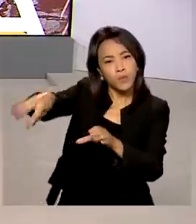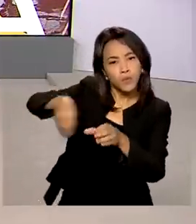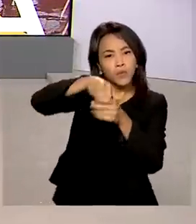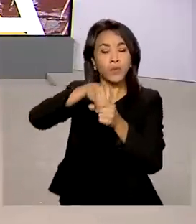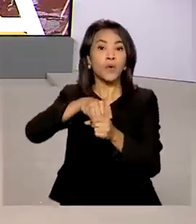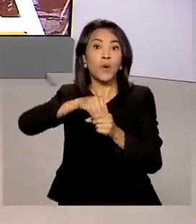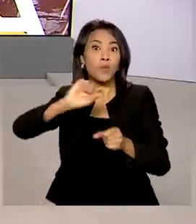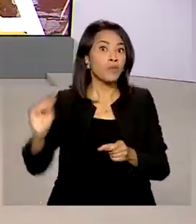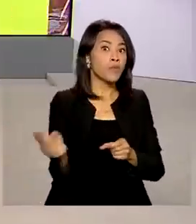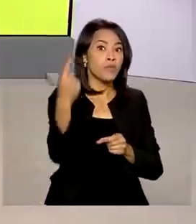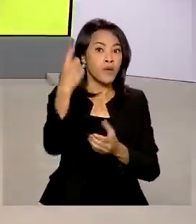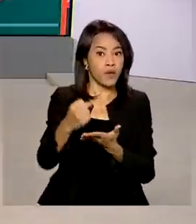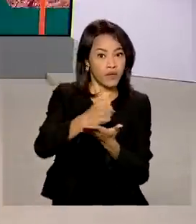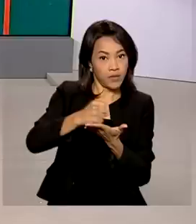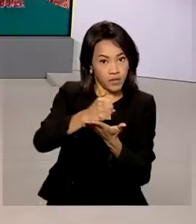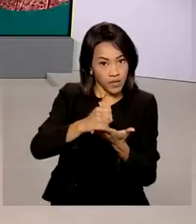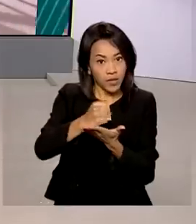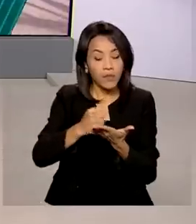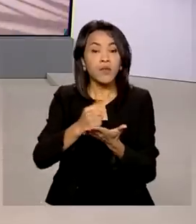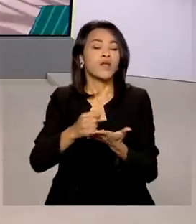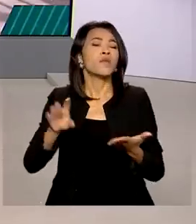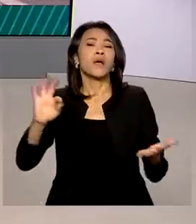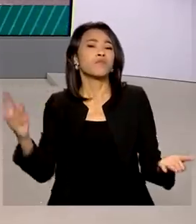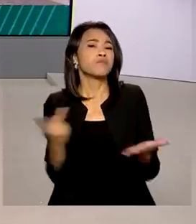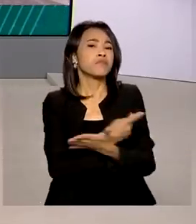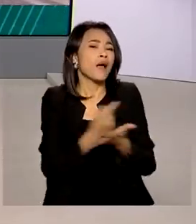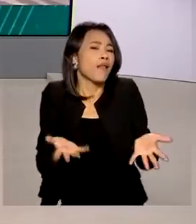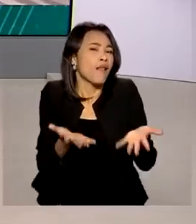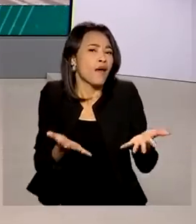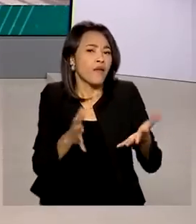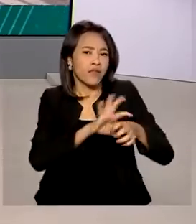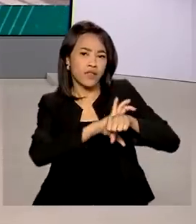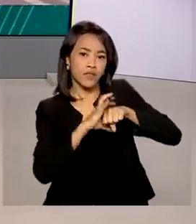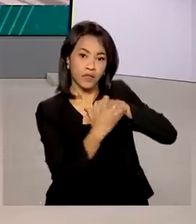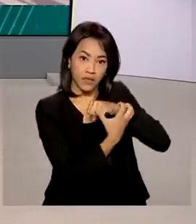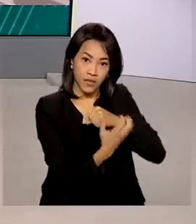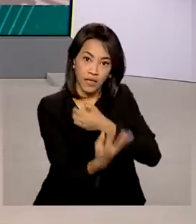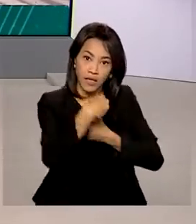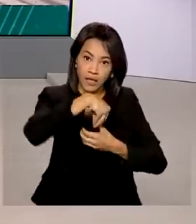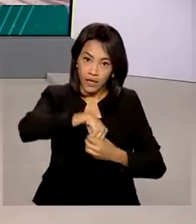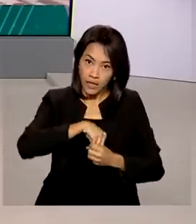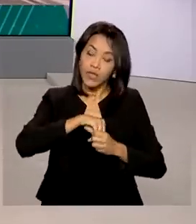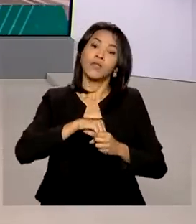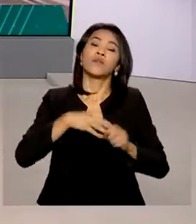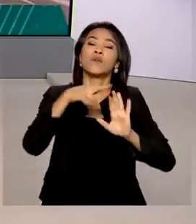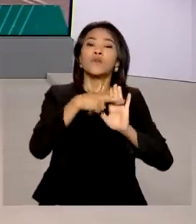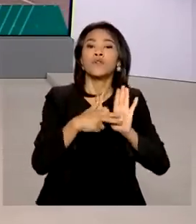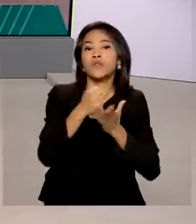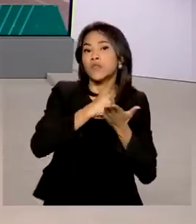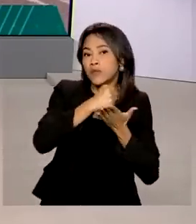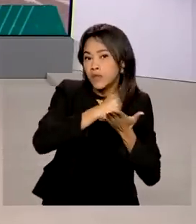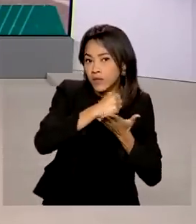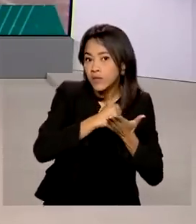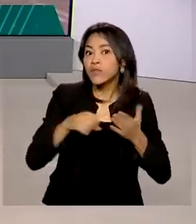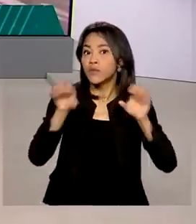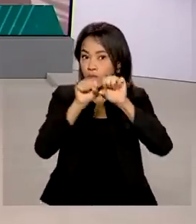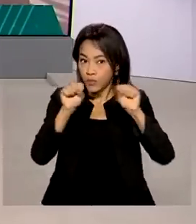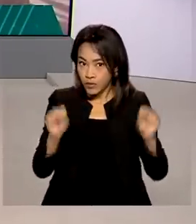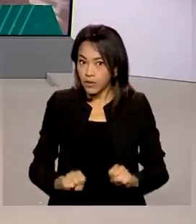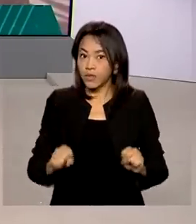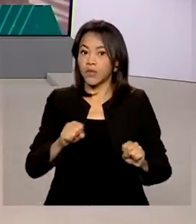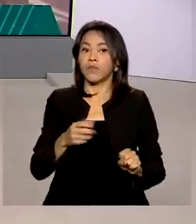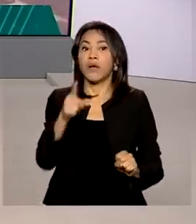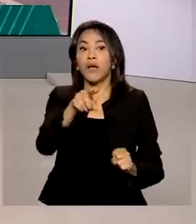medicamento para casos leves de Covid-19 no SUS, o Sistema Único de Saúde. O remédio é composto pelos antivirais